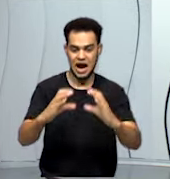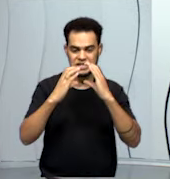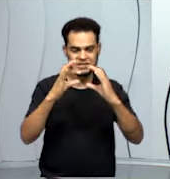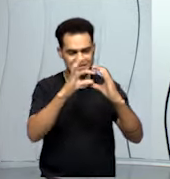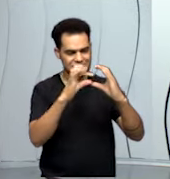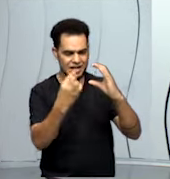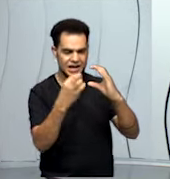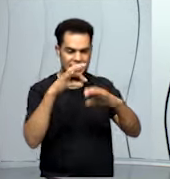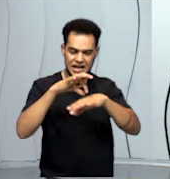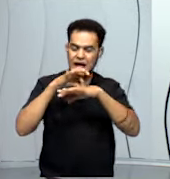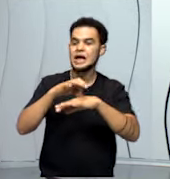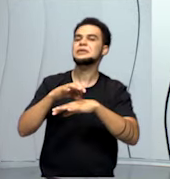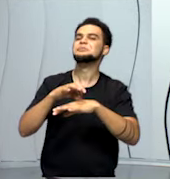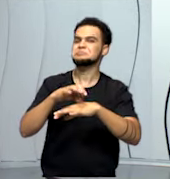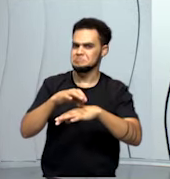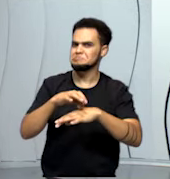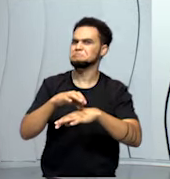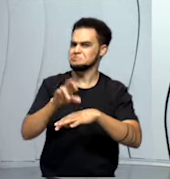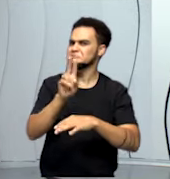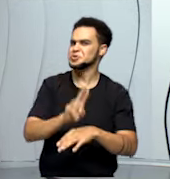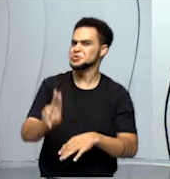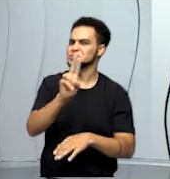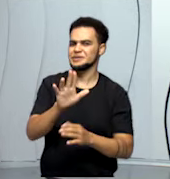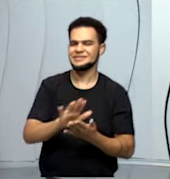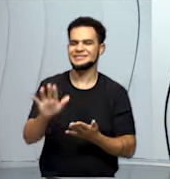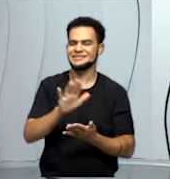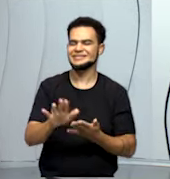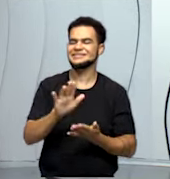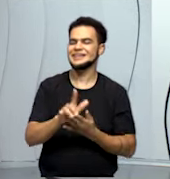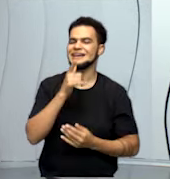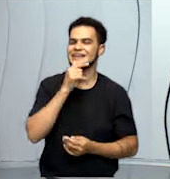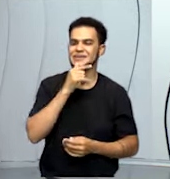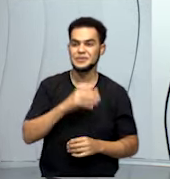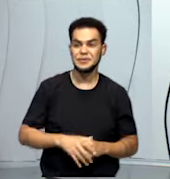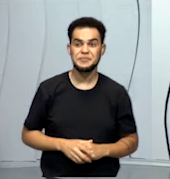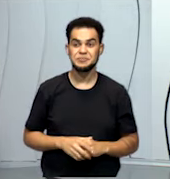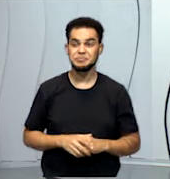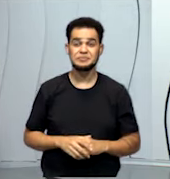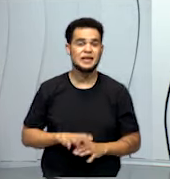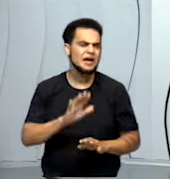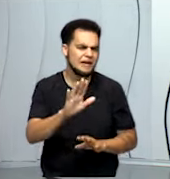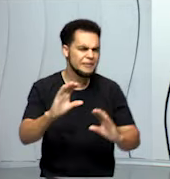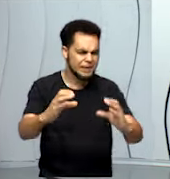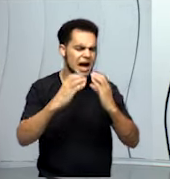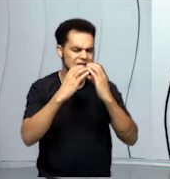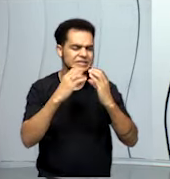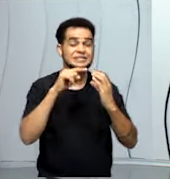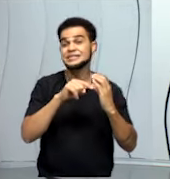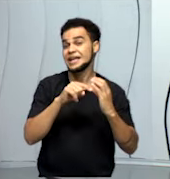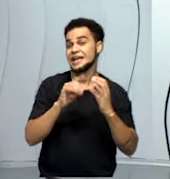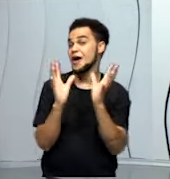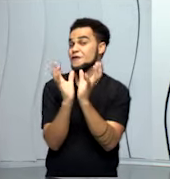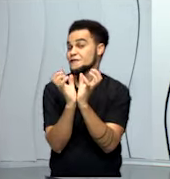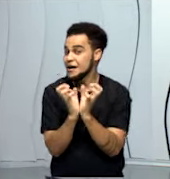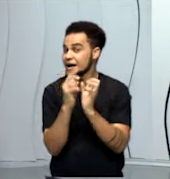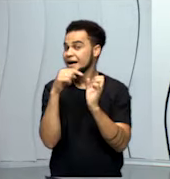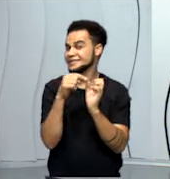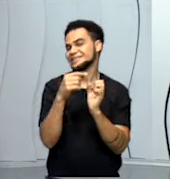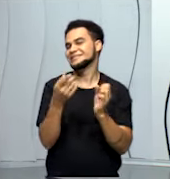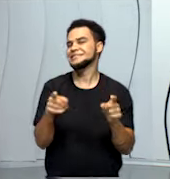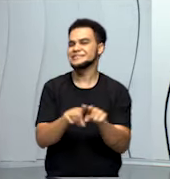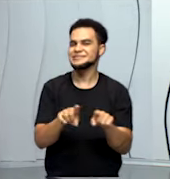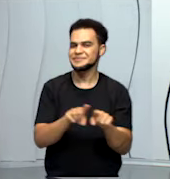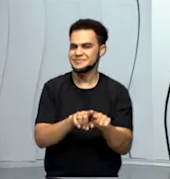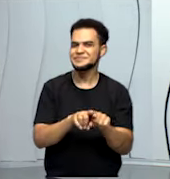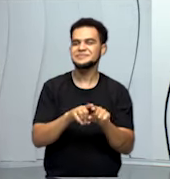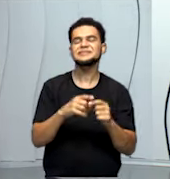a água virtual presente em um hambúrguer é um volume imenso. Aqui como a gente colocou o sanduíche, vale